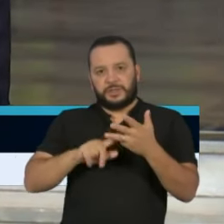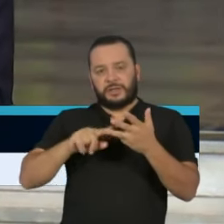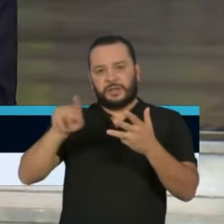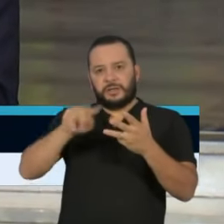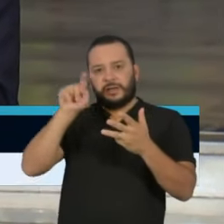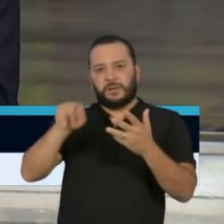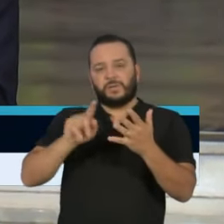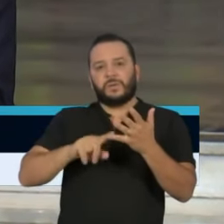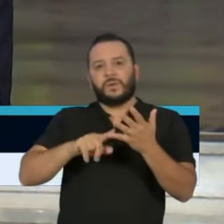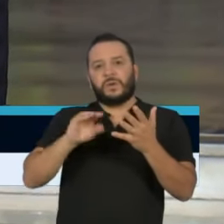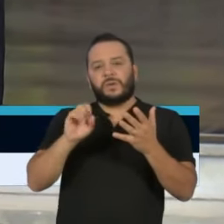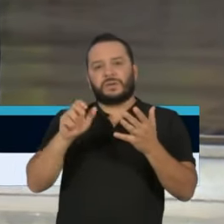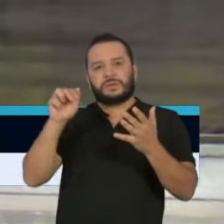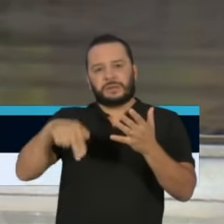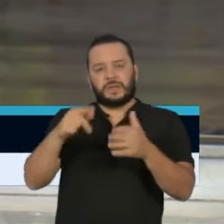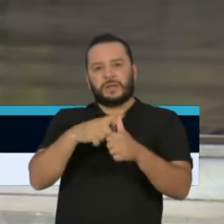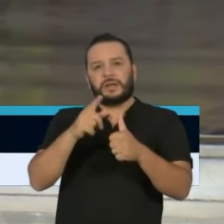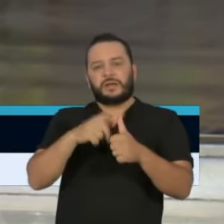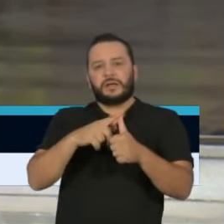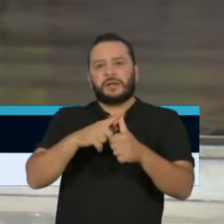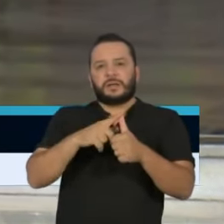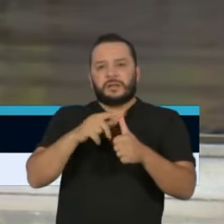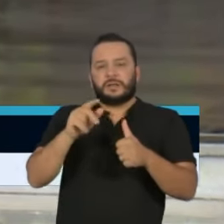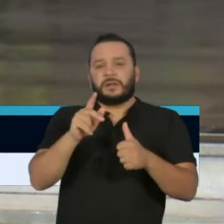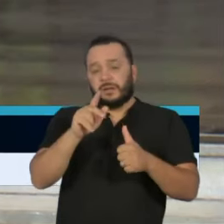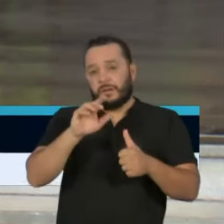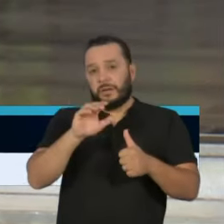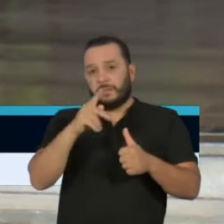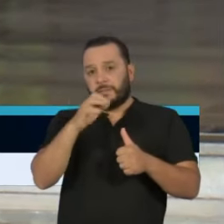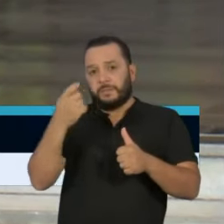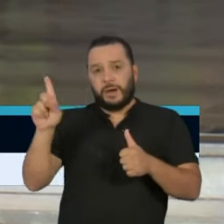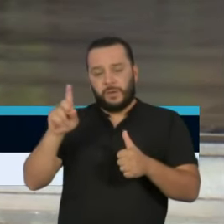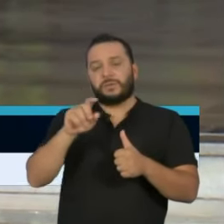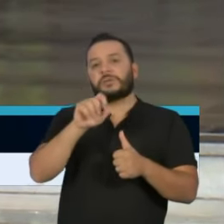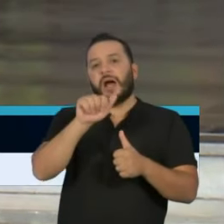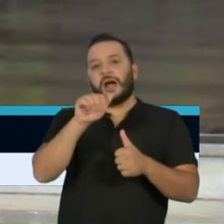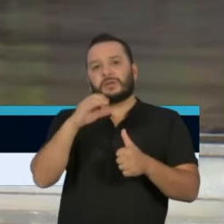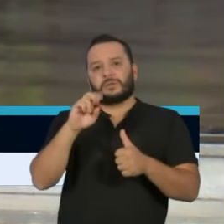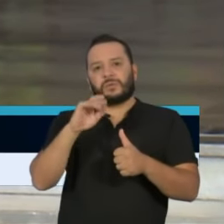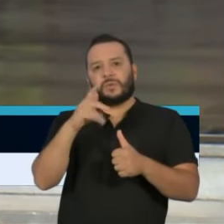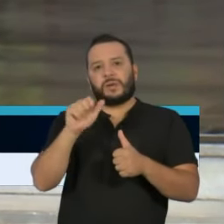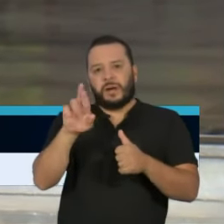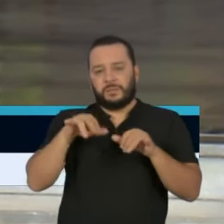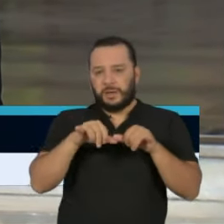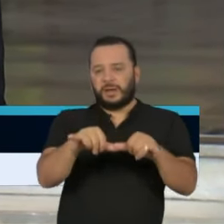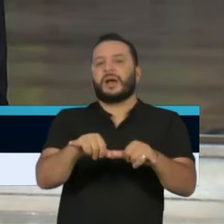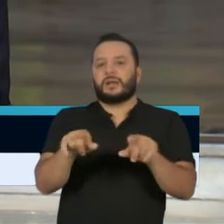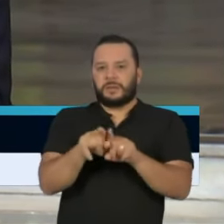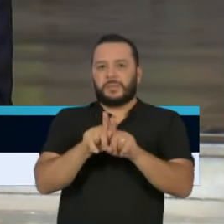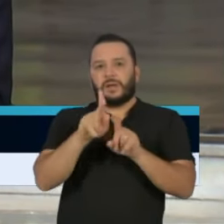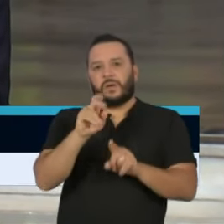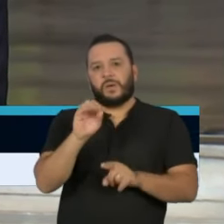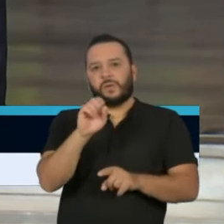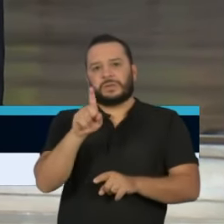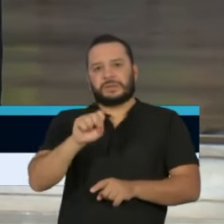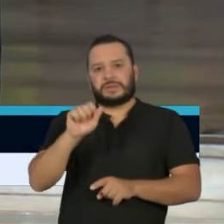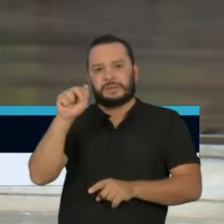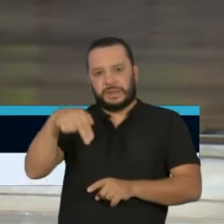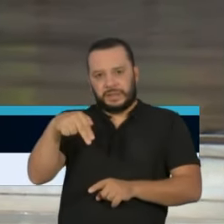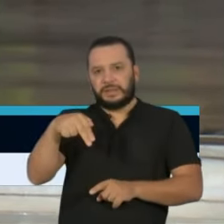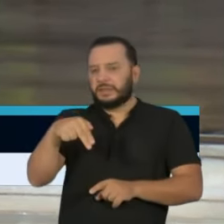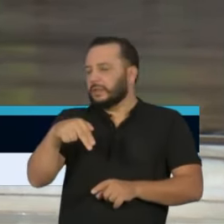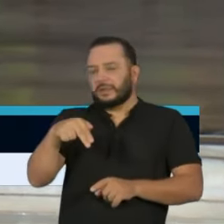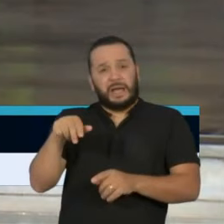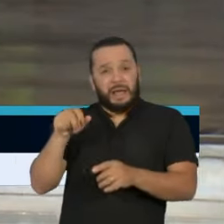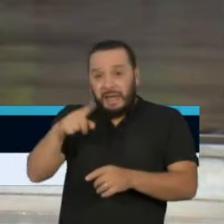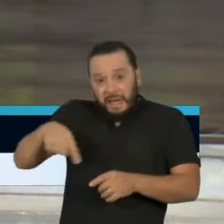Grupo Cozã e o Grupo Pão de Açúcar, que assumiram formal e publicamente o compromisso de não demitir